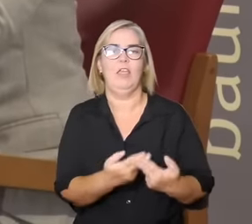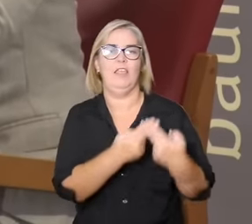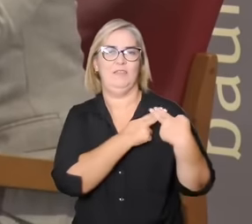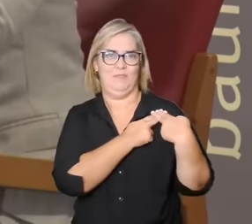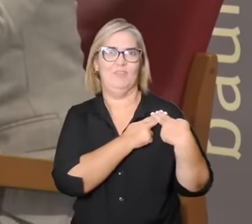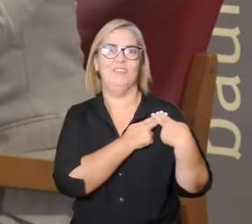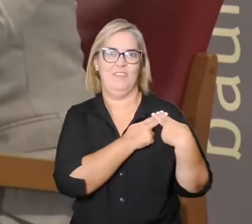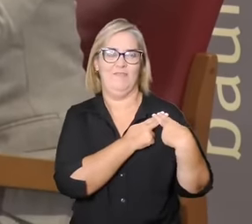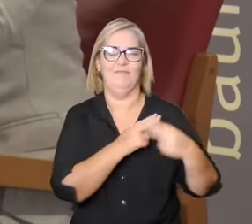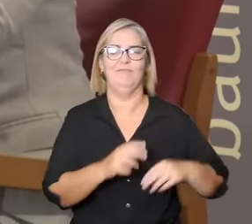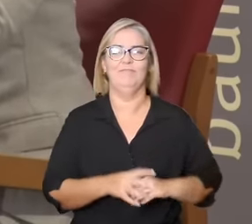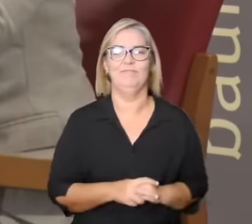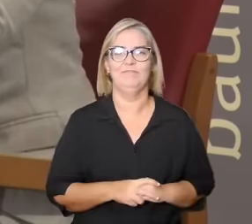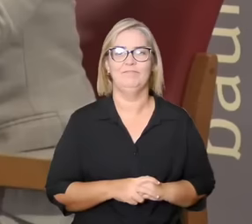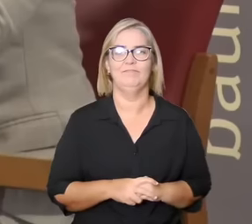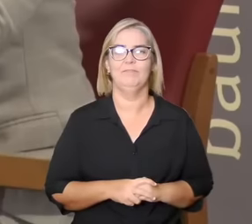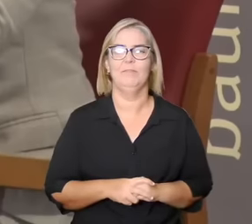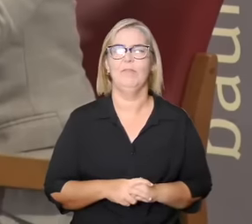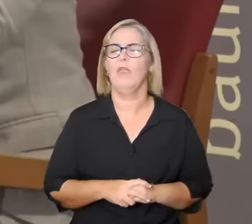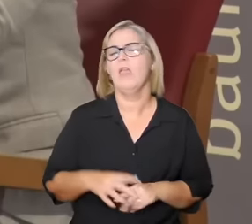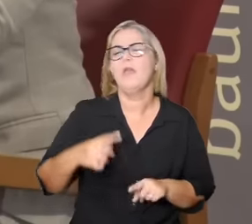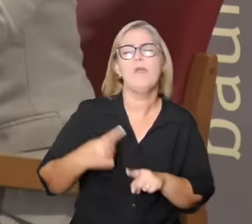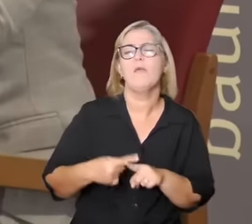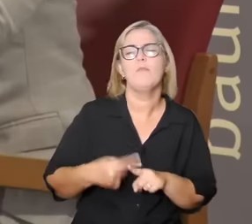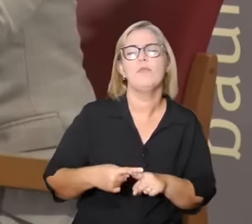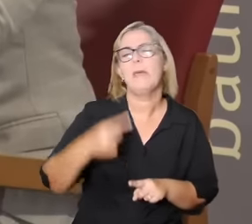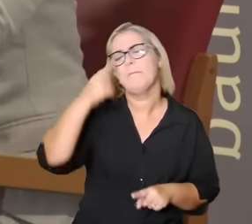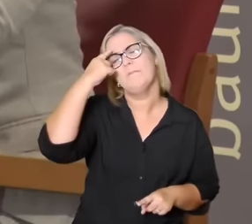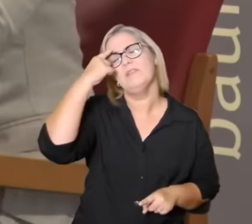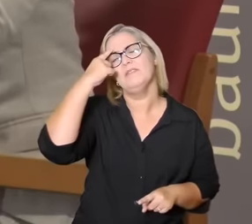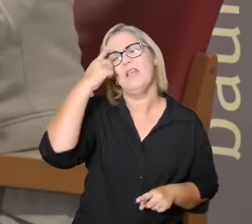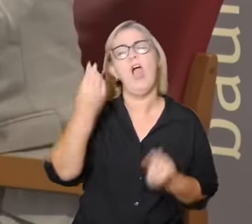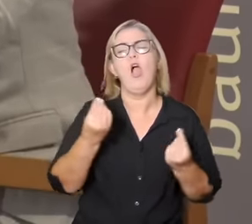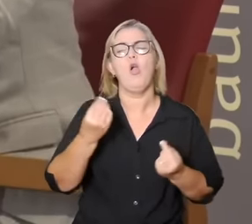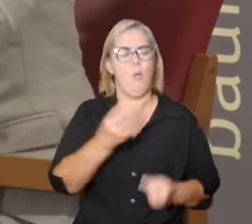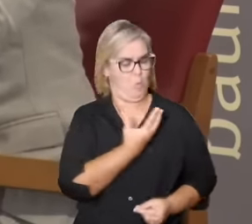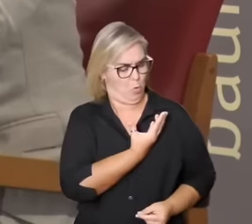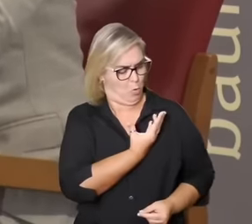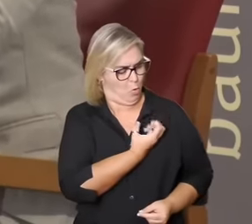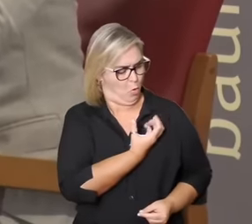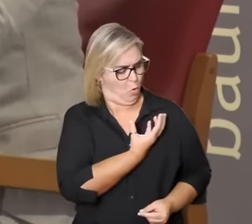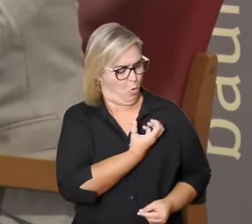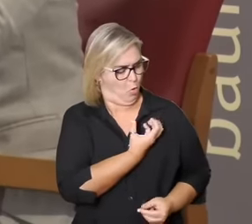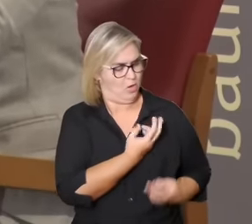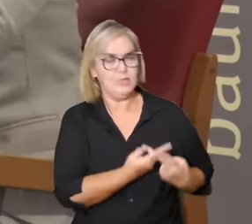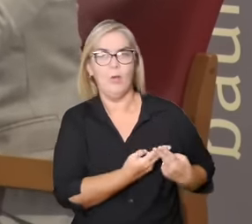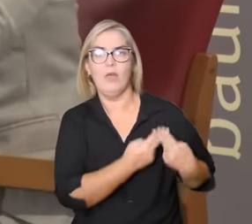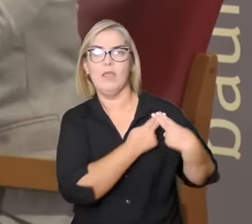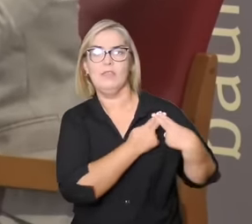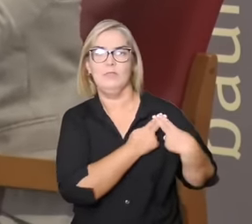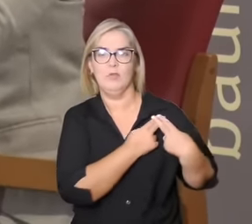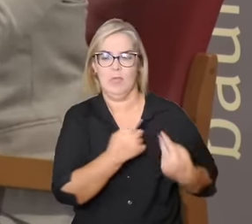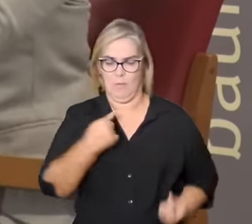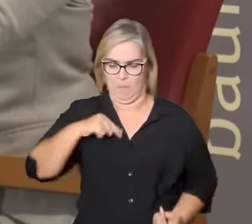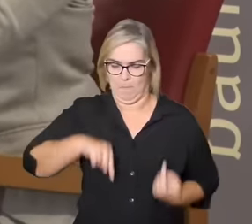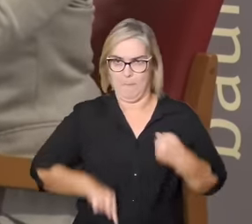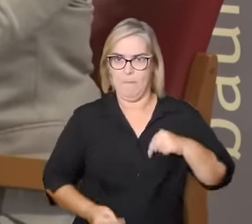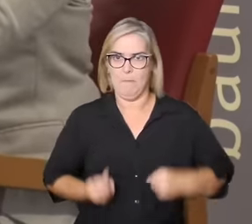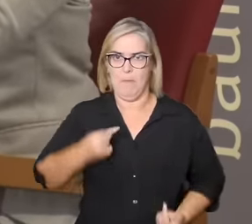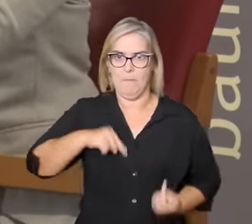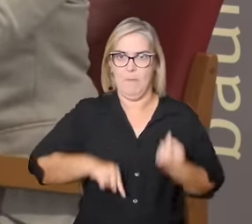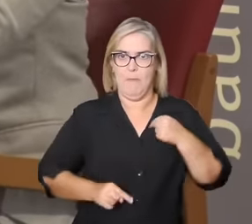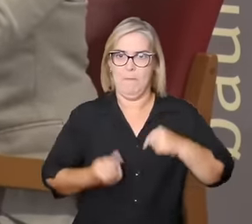cardíaco. E por que pensar um ato cardíaco? e o coração é justamente esse lugar que eu quero